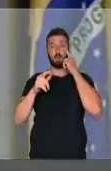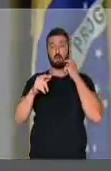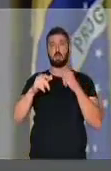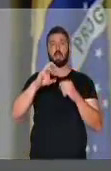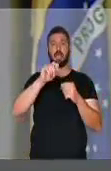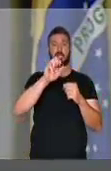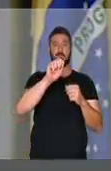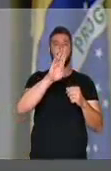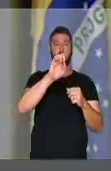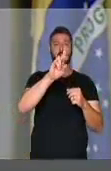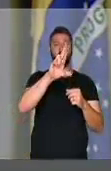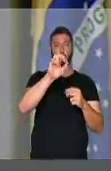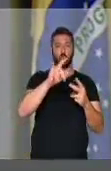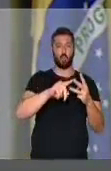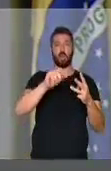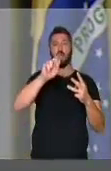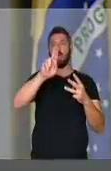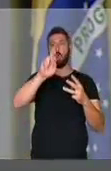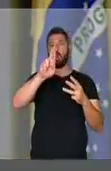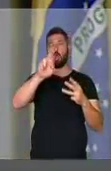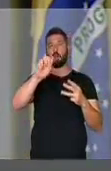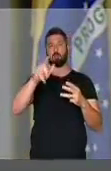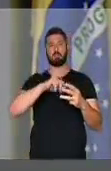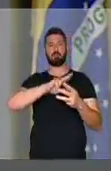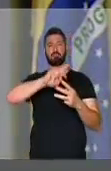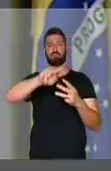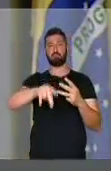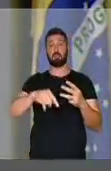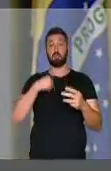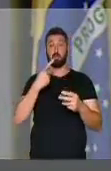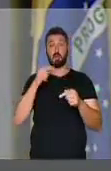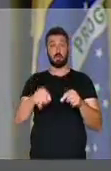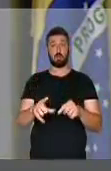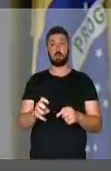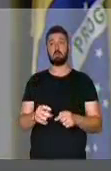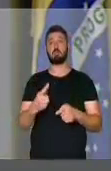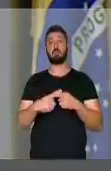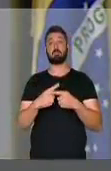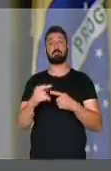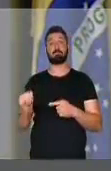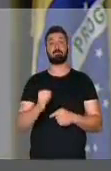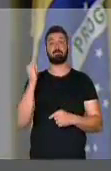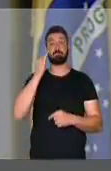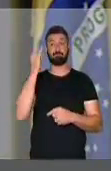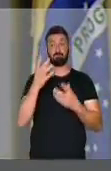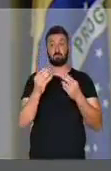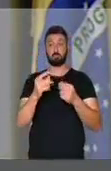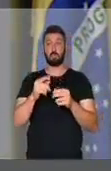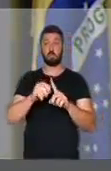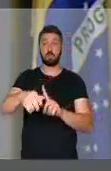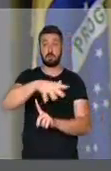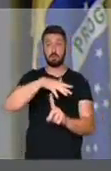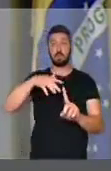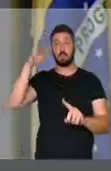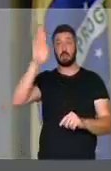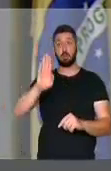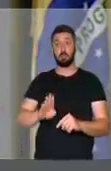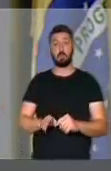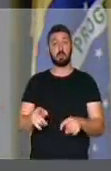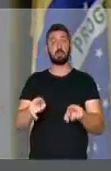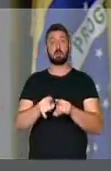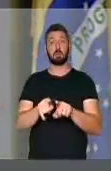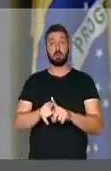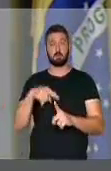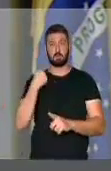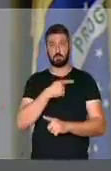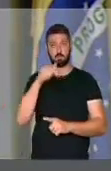a Casa Baldugo, a vinícola Aurora, entre outras. Eu estou dizendo isso porque é muito importante que a sociedade brasileira,